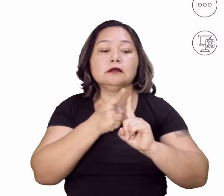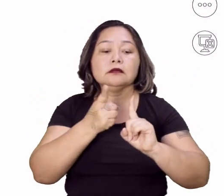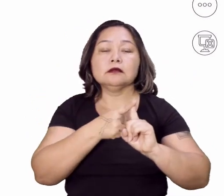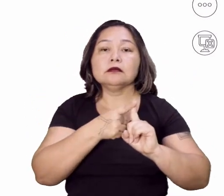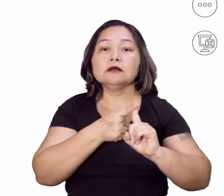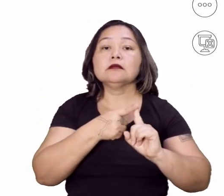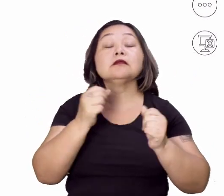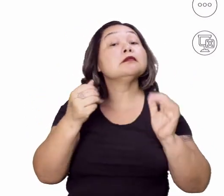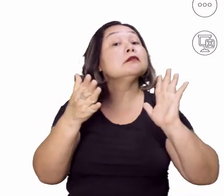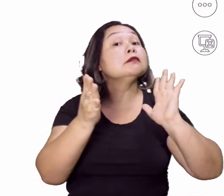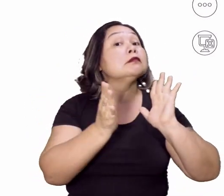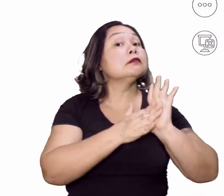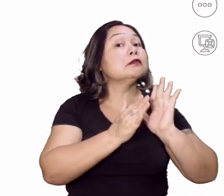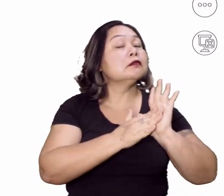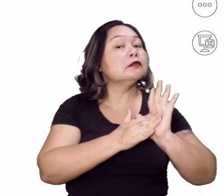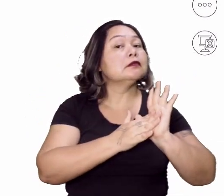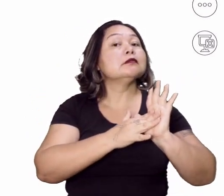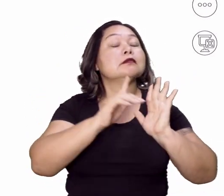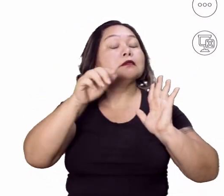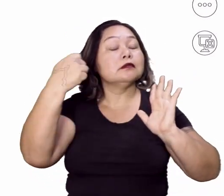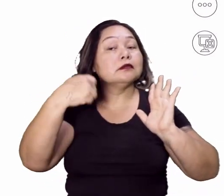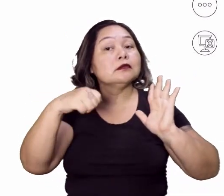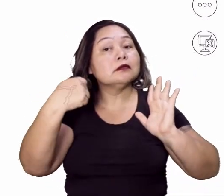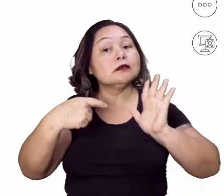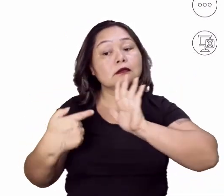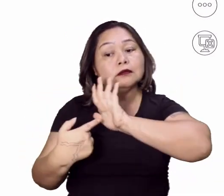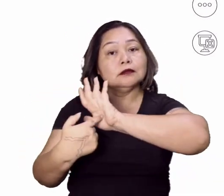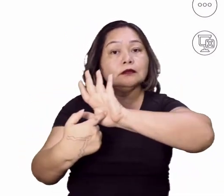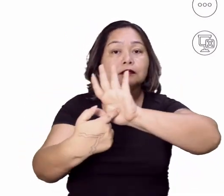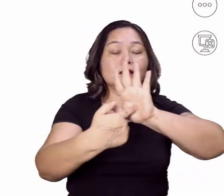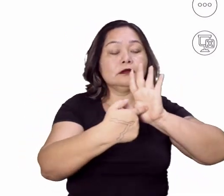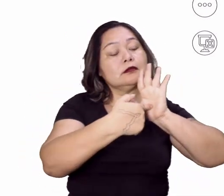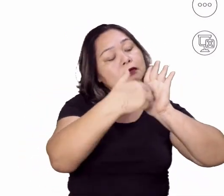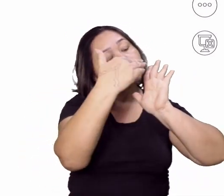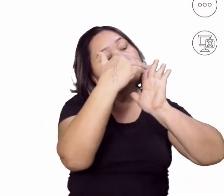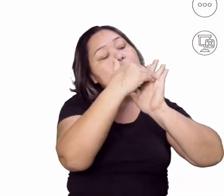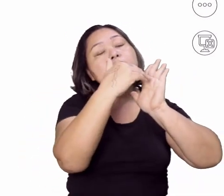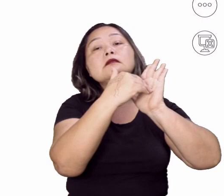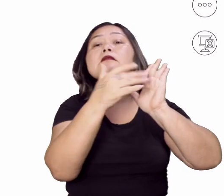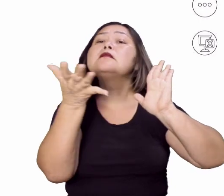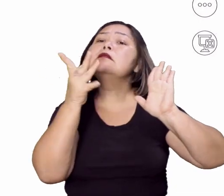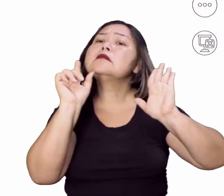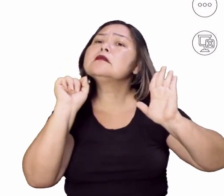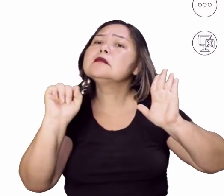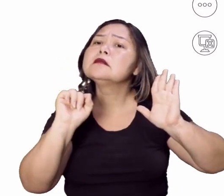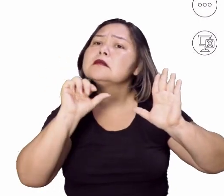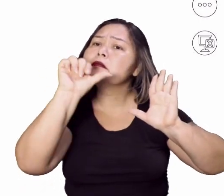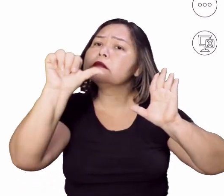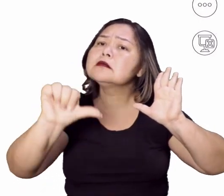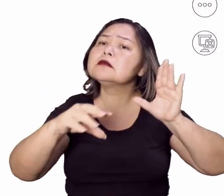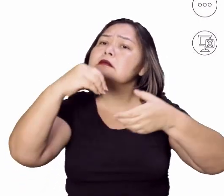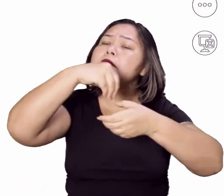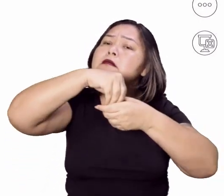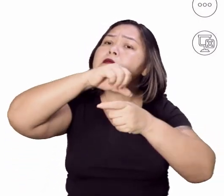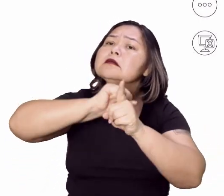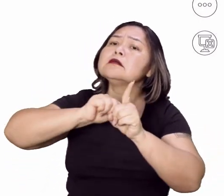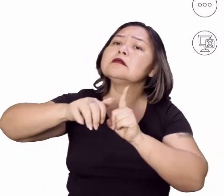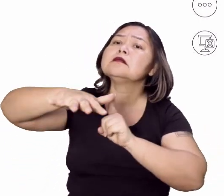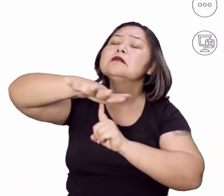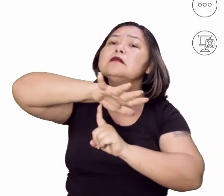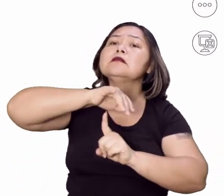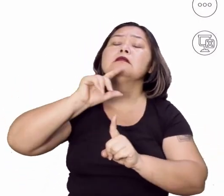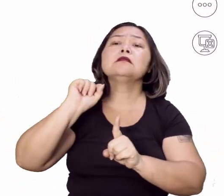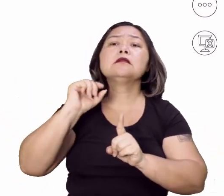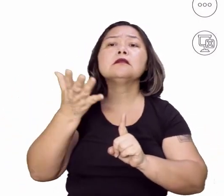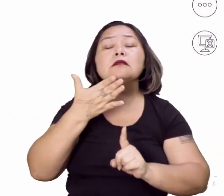tem que ter proposta, ele precisa apresentar a pauta, o que é que eu quero mudar na sociedade, o que é